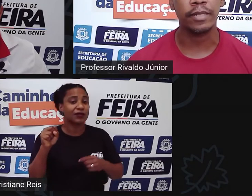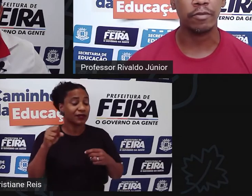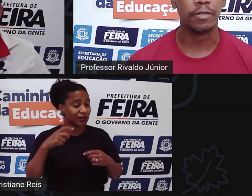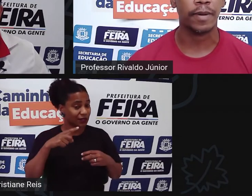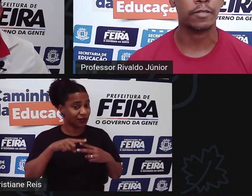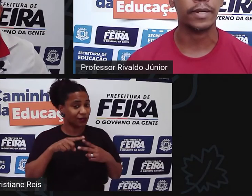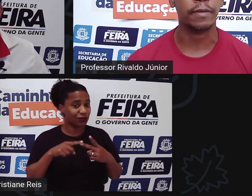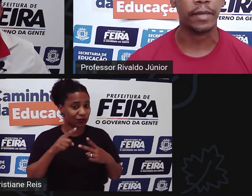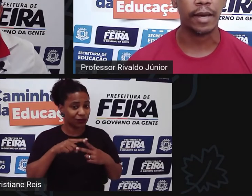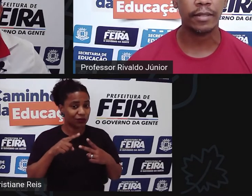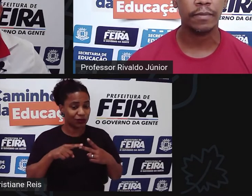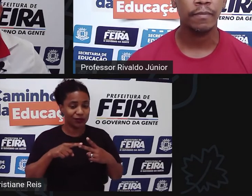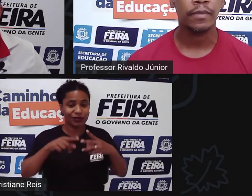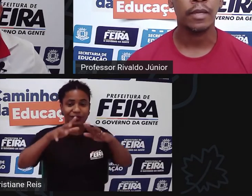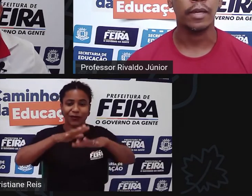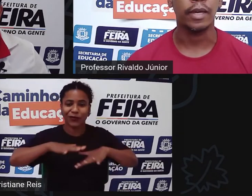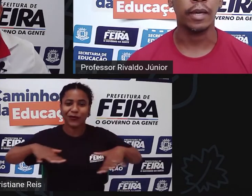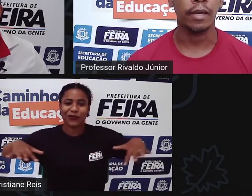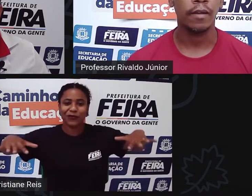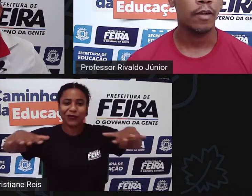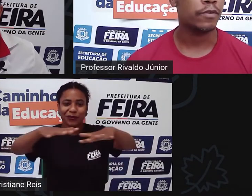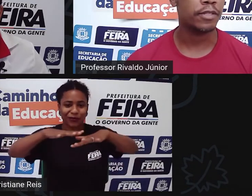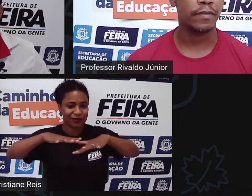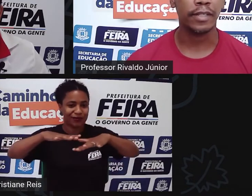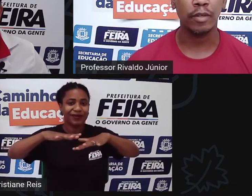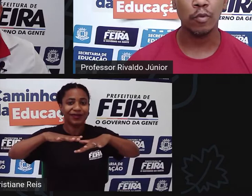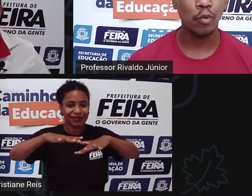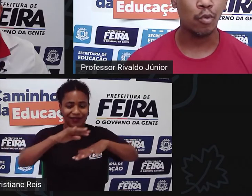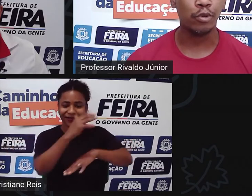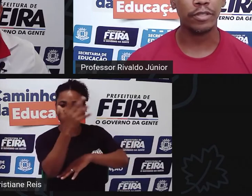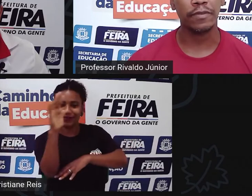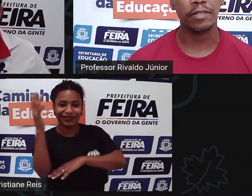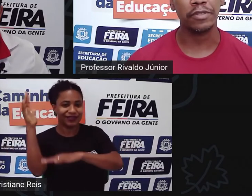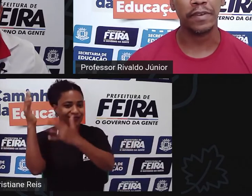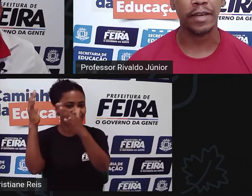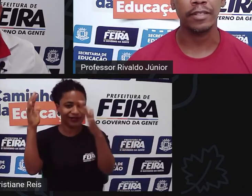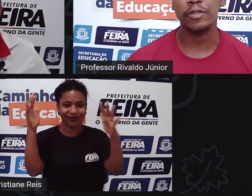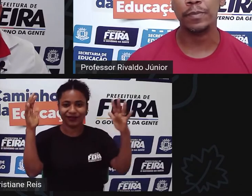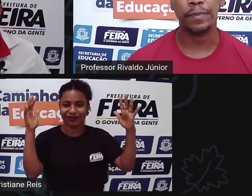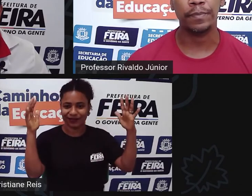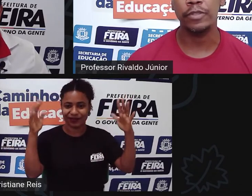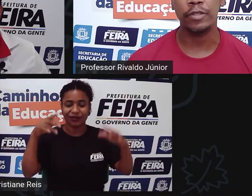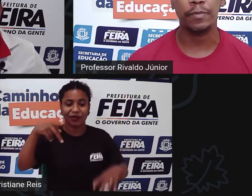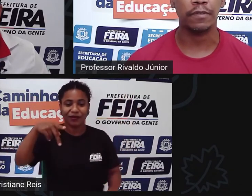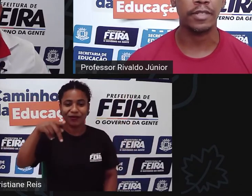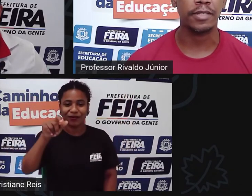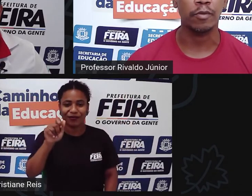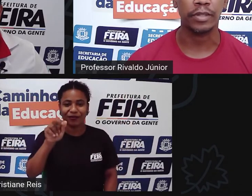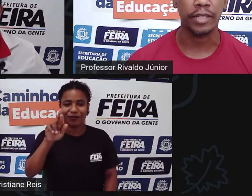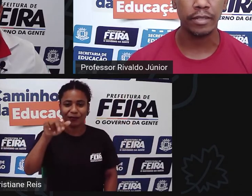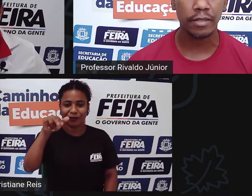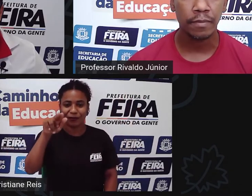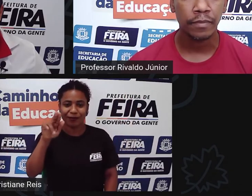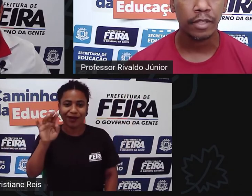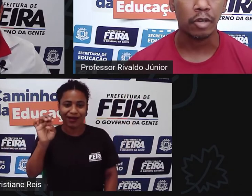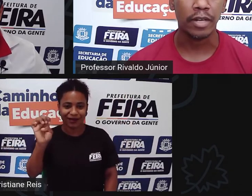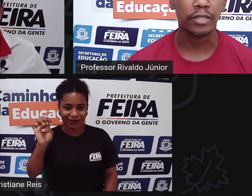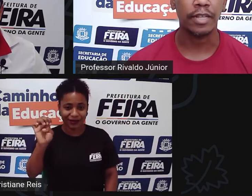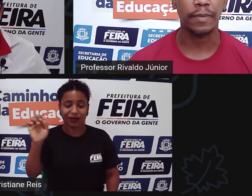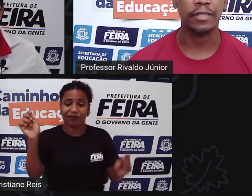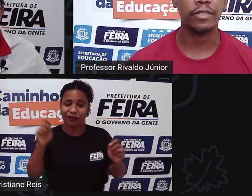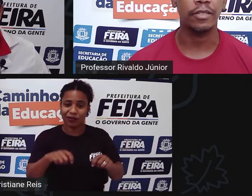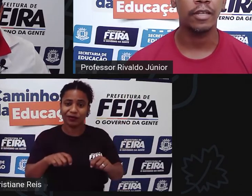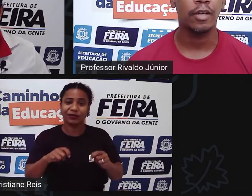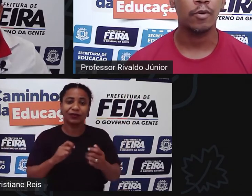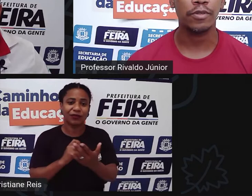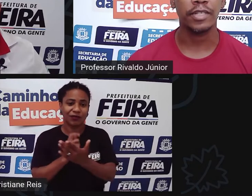disponibilizam espaço para caminhada você só vai ter o custo se você não tiver ainda de providenciar um tênis que eu acho